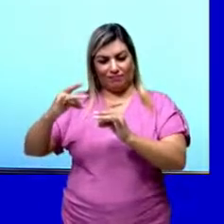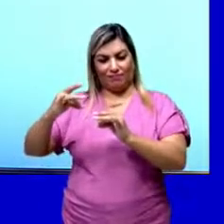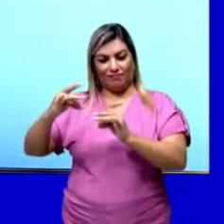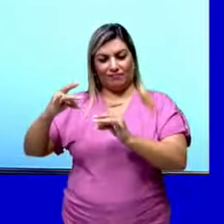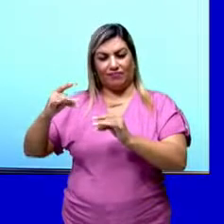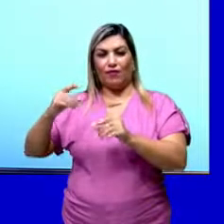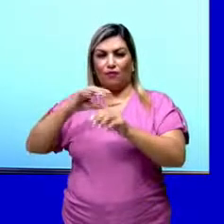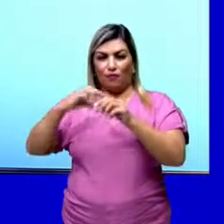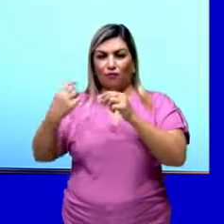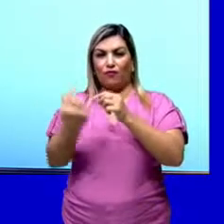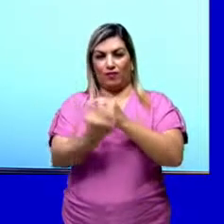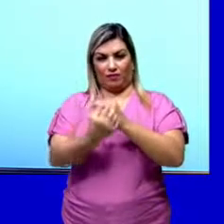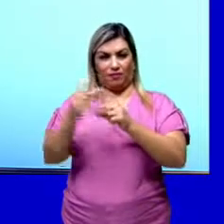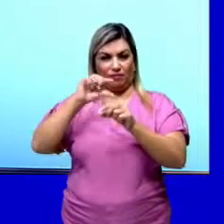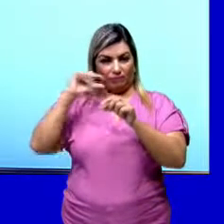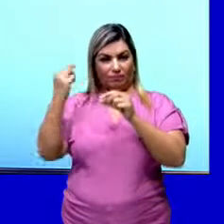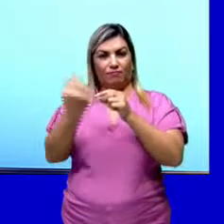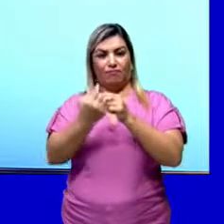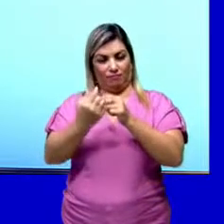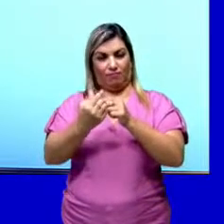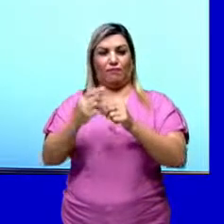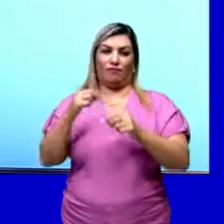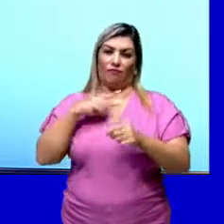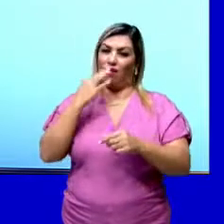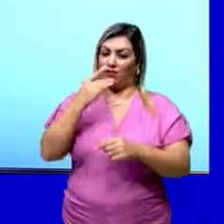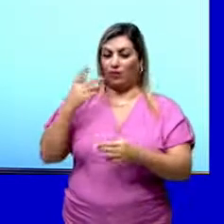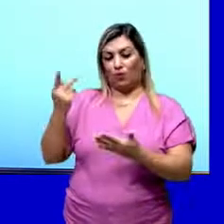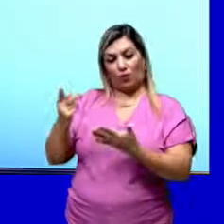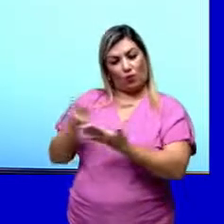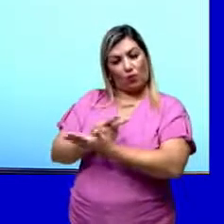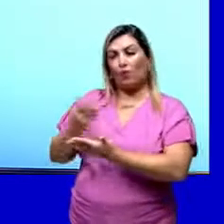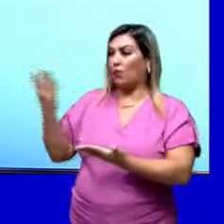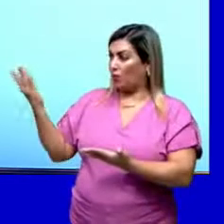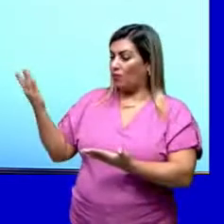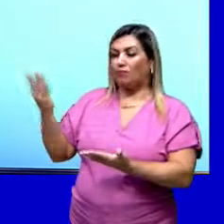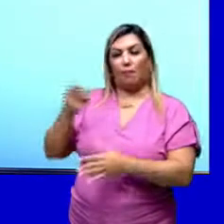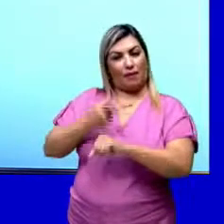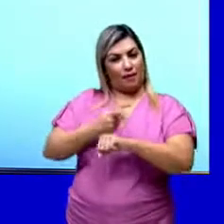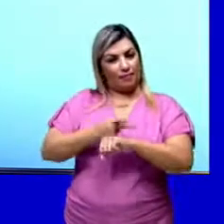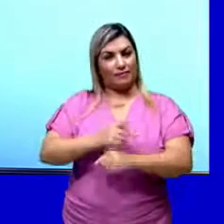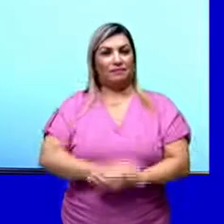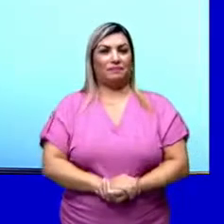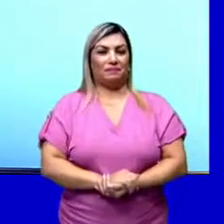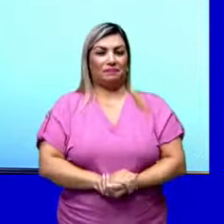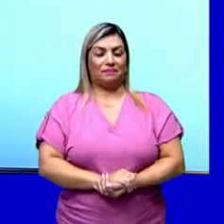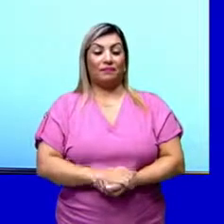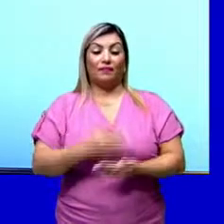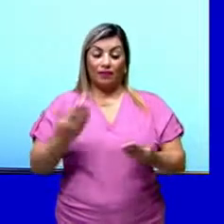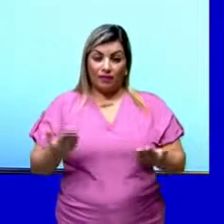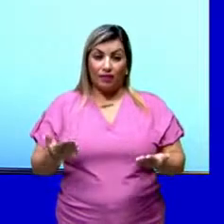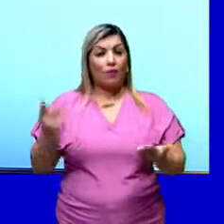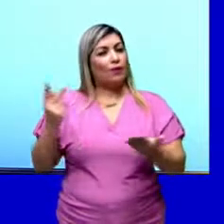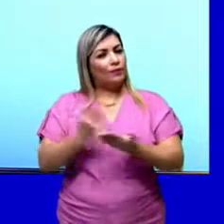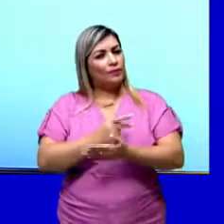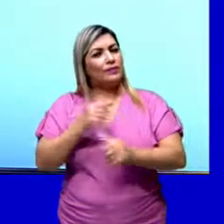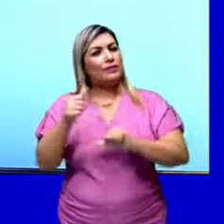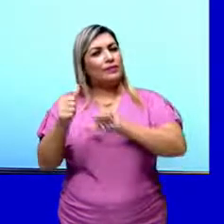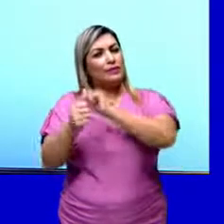fita de cobre, fazendo com que ela fique com essa cor prateada. Então, aqui ocorre